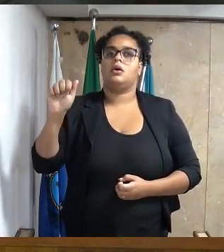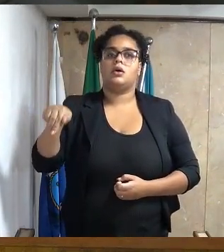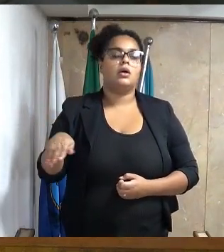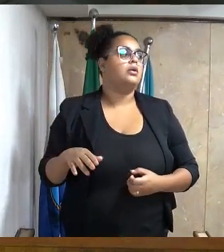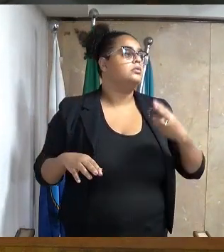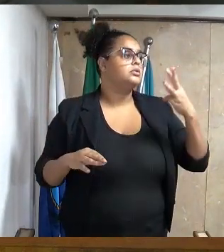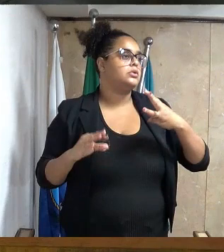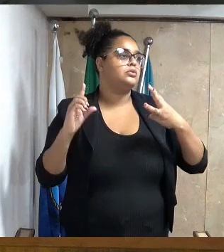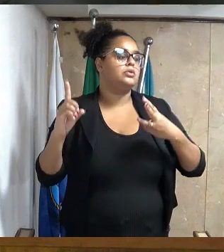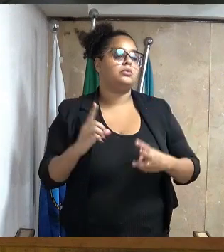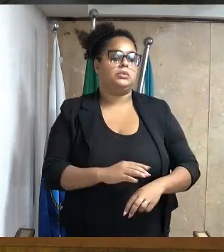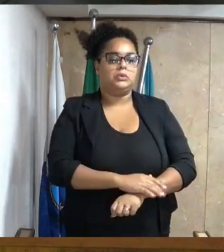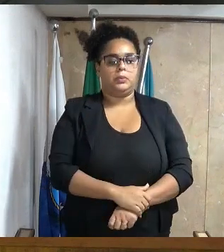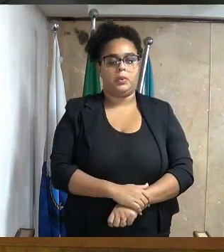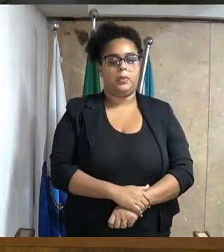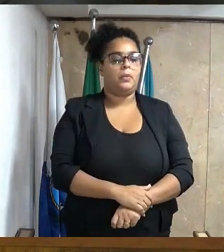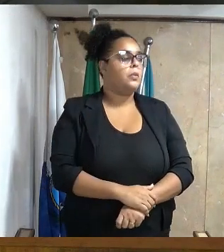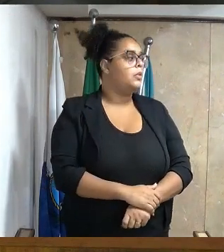município.